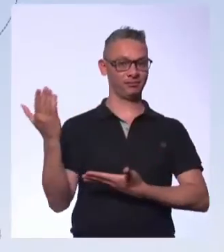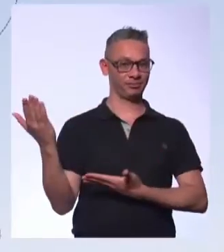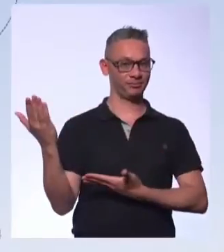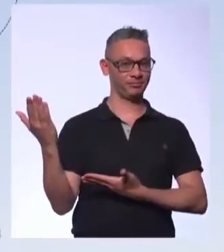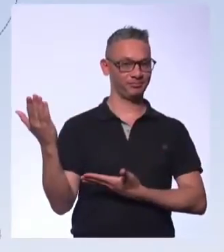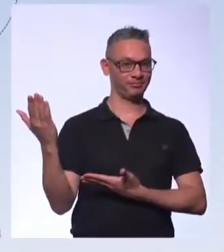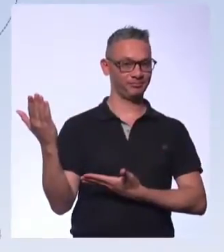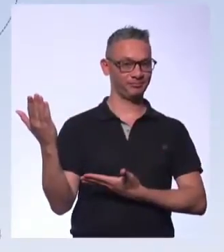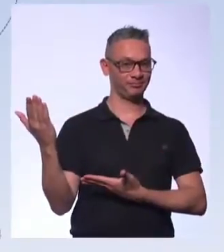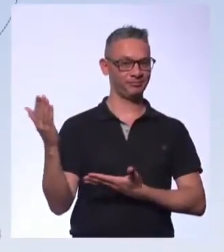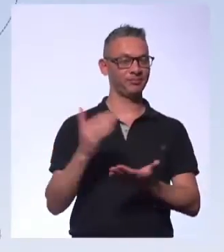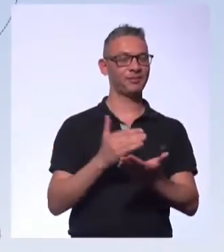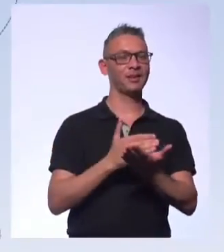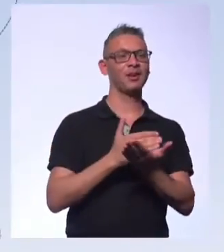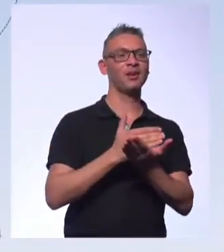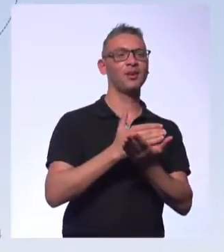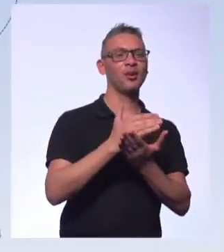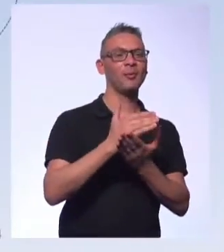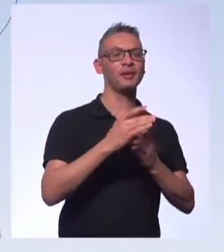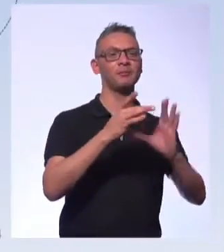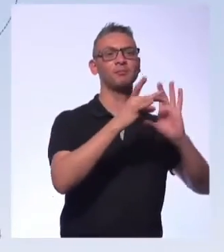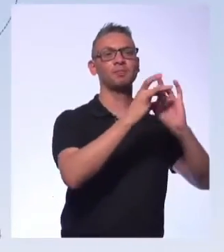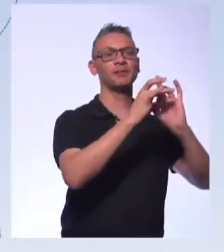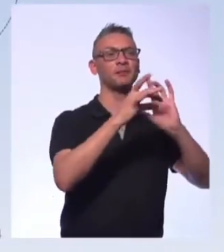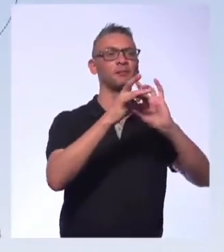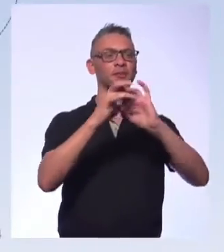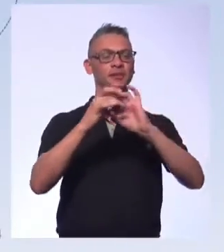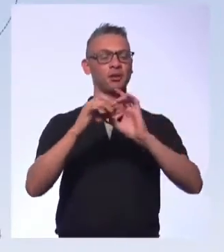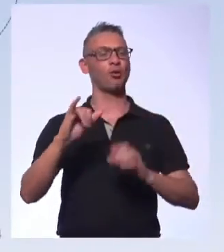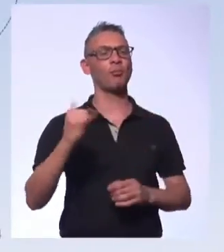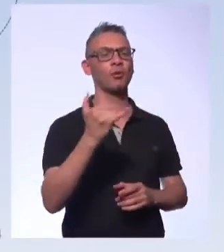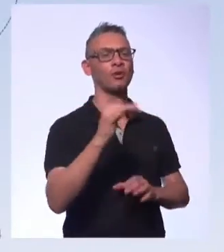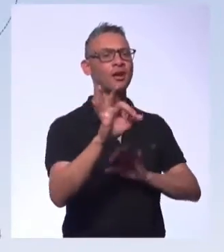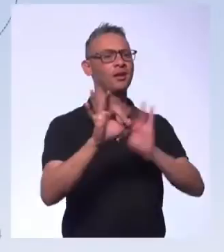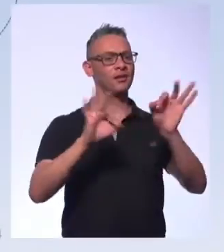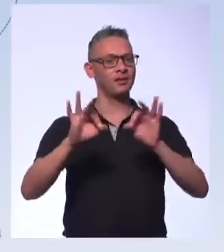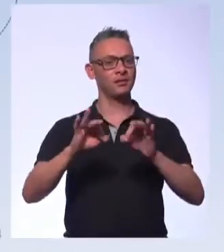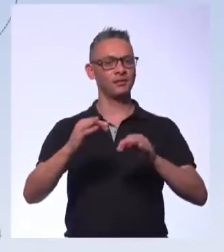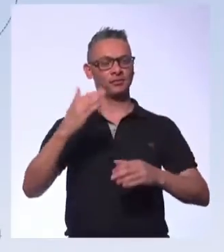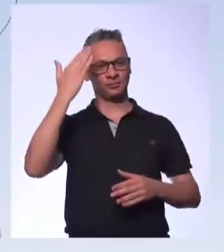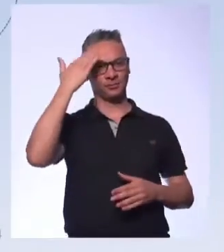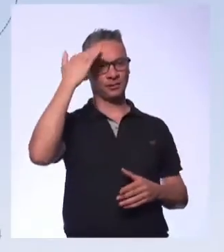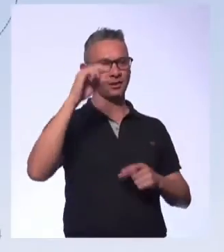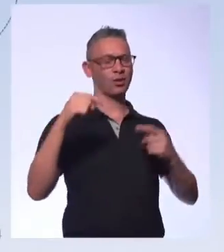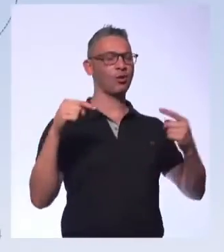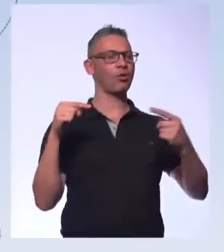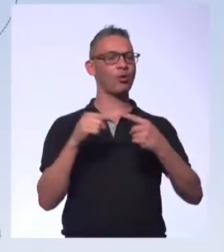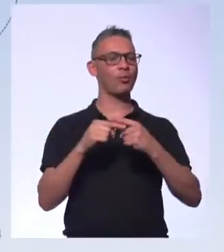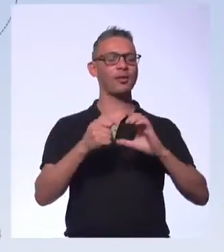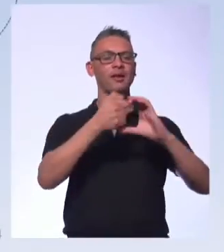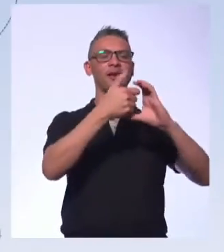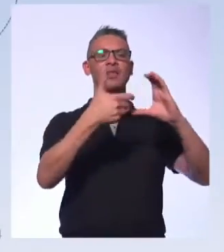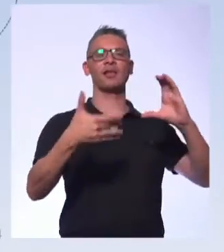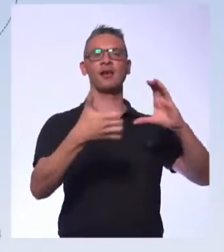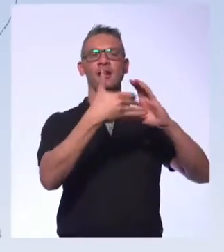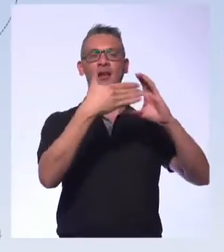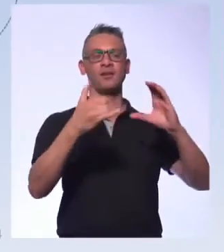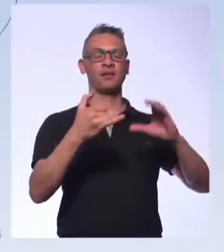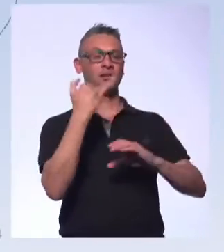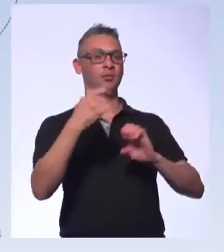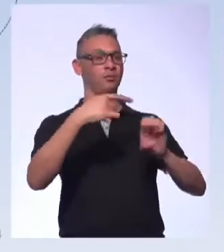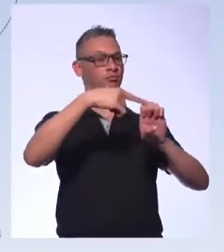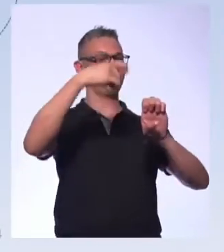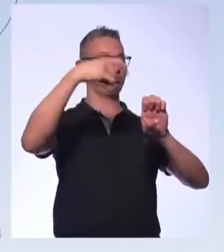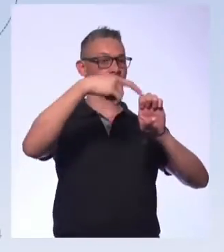encontros, começando ali com as conexões, oportunidades e desafios, trabalhando dentro daquilo que a gente chama das características do comportamento